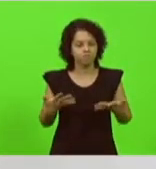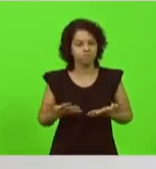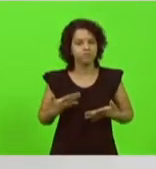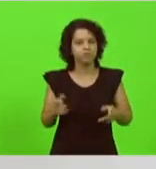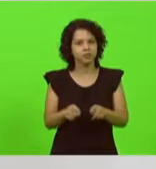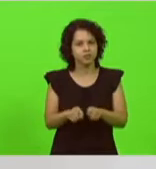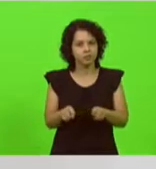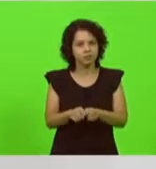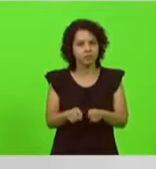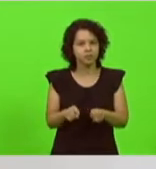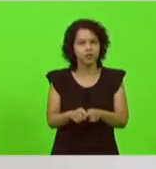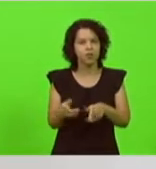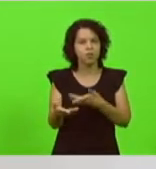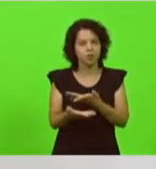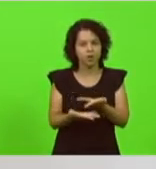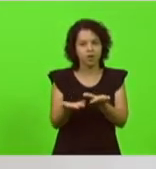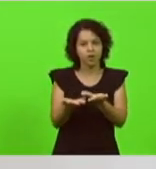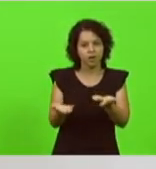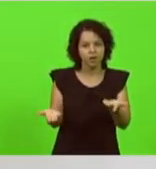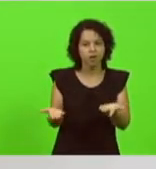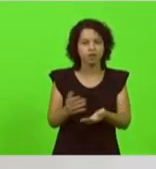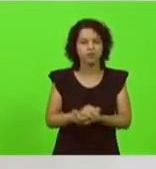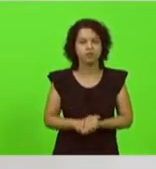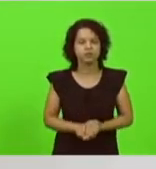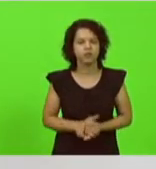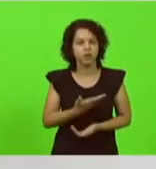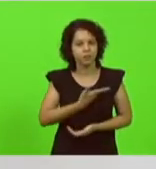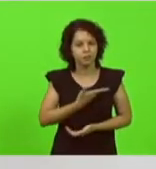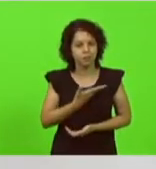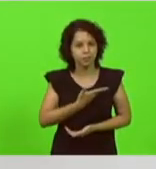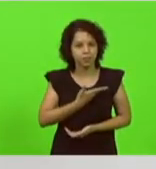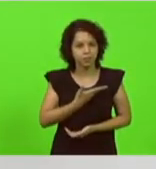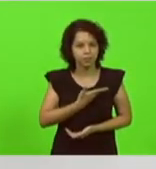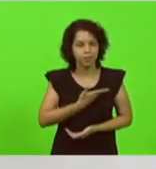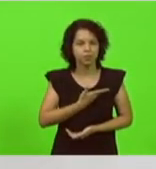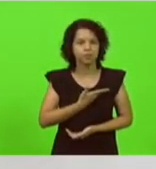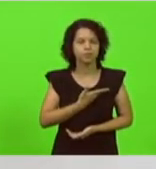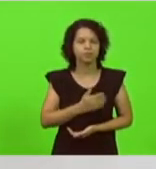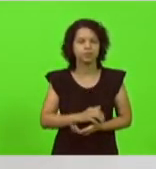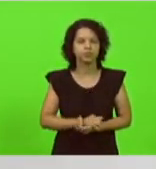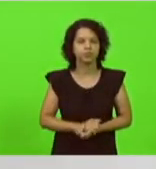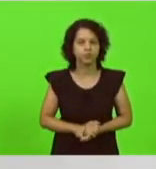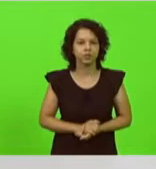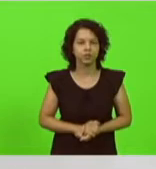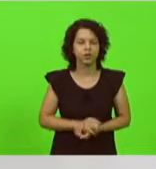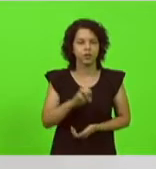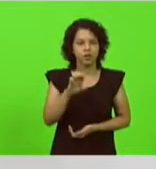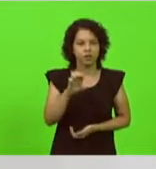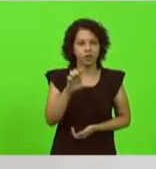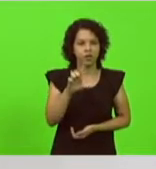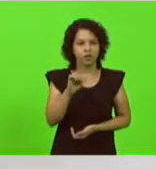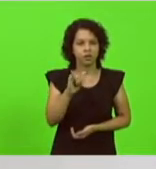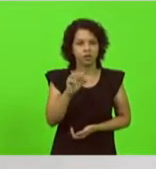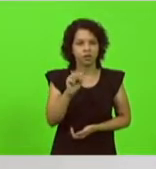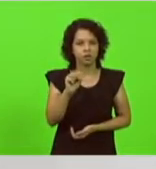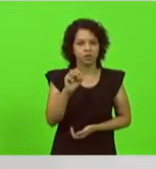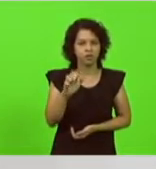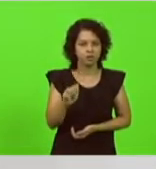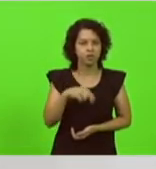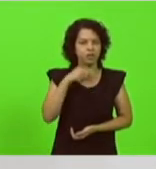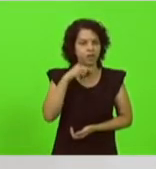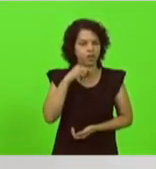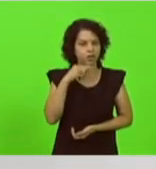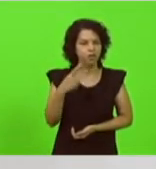Tarcísio Poglia que assim como uns vai e outros vem recebemos de presente também Elisa a neta do meu amigo Tarcísio